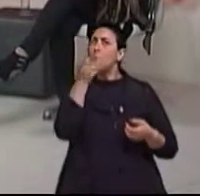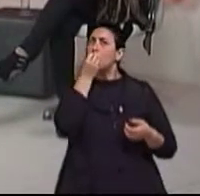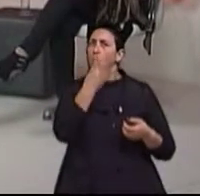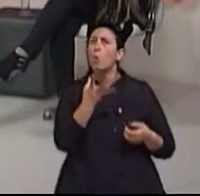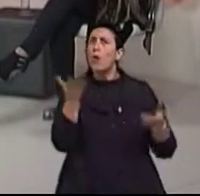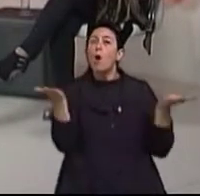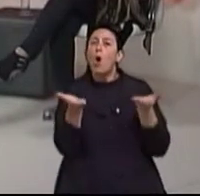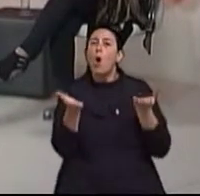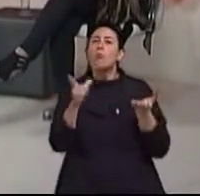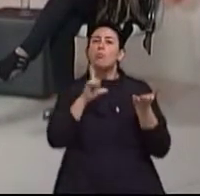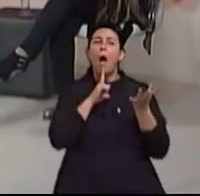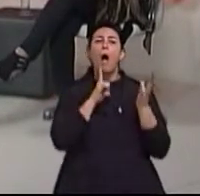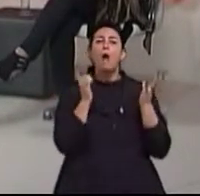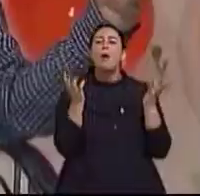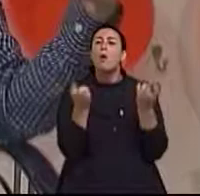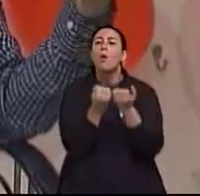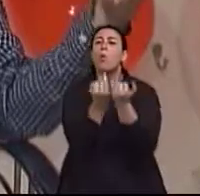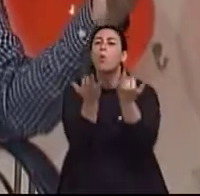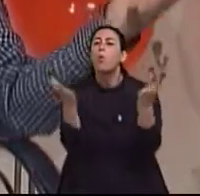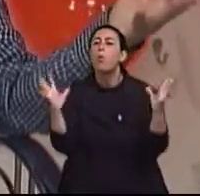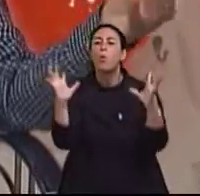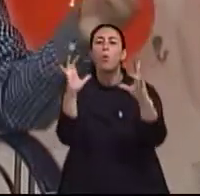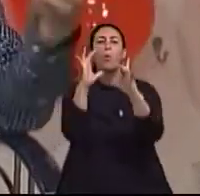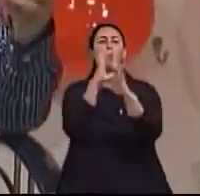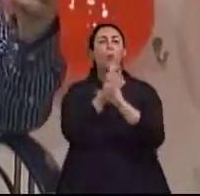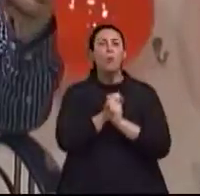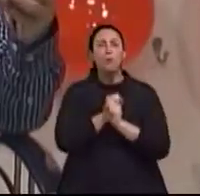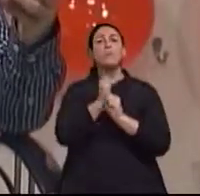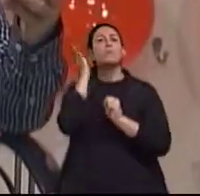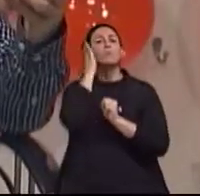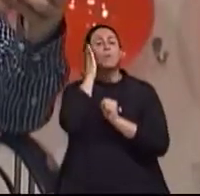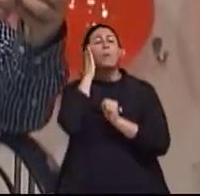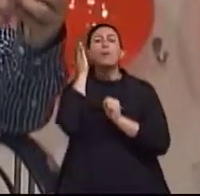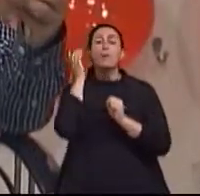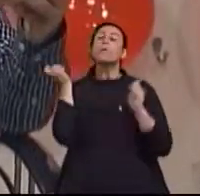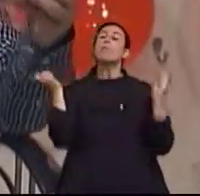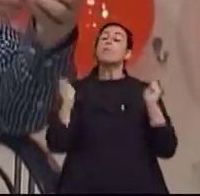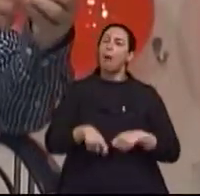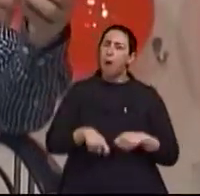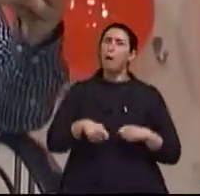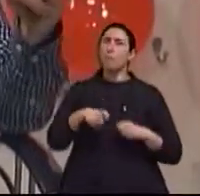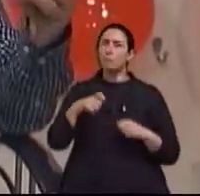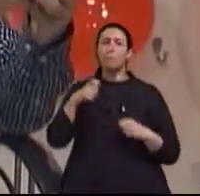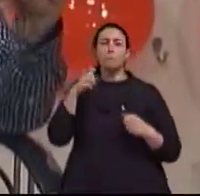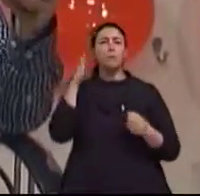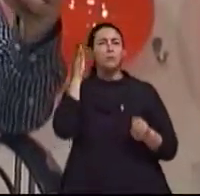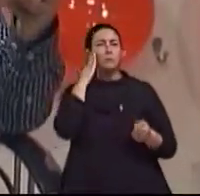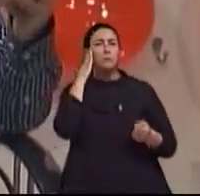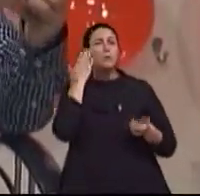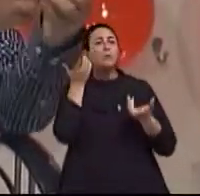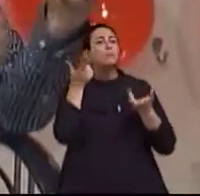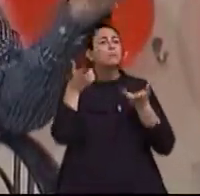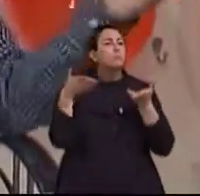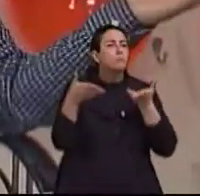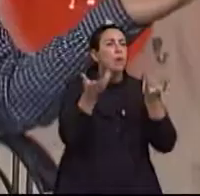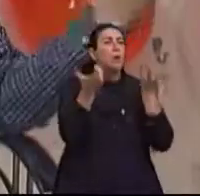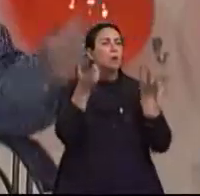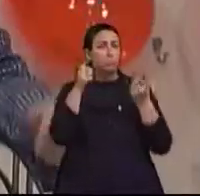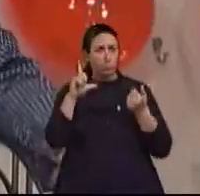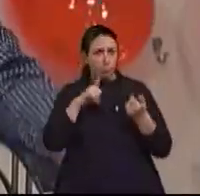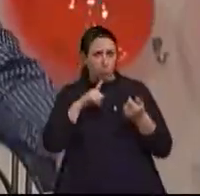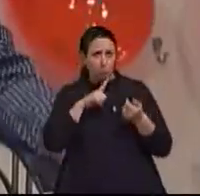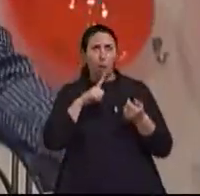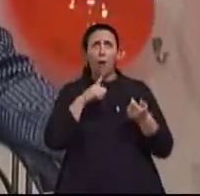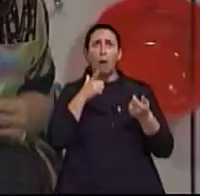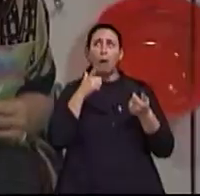Boa que nós estamos contabilizando isso, e no momento que tu começa a contabilizar, tu consegue entregar para onde nós estamos indo em termos de velocidade. Claro,